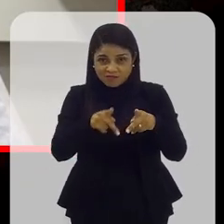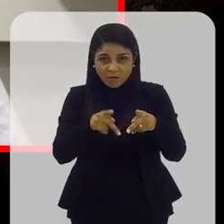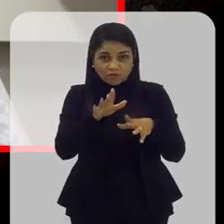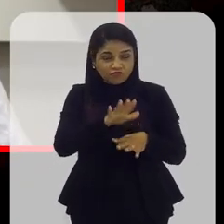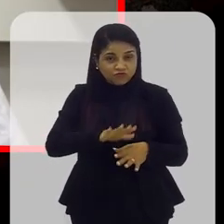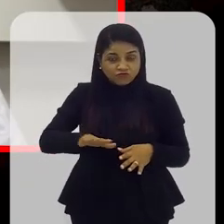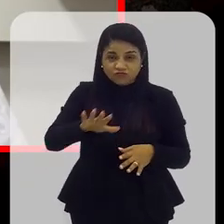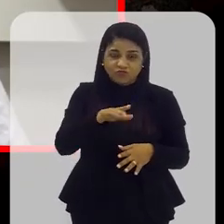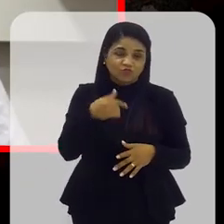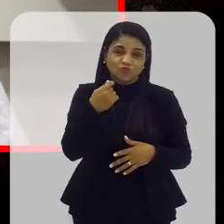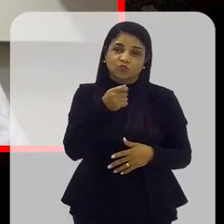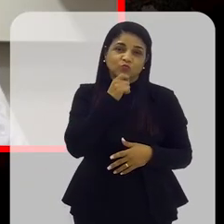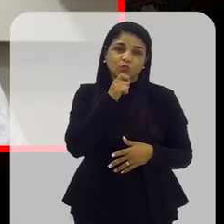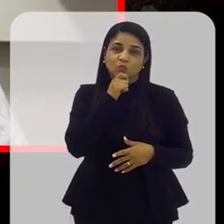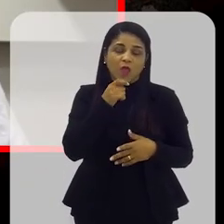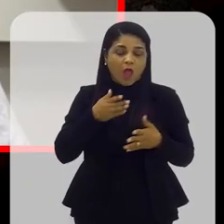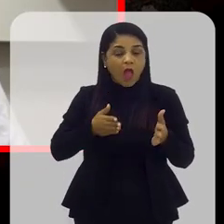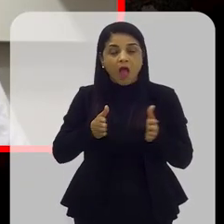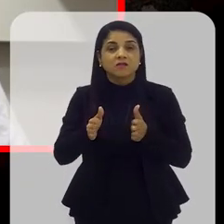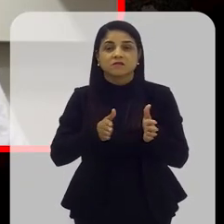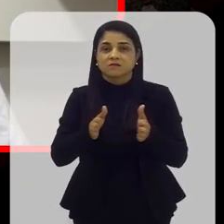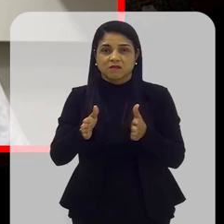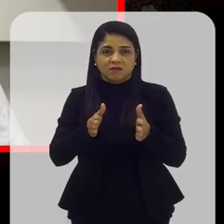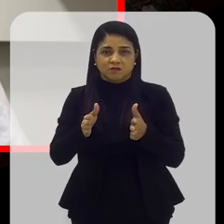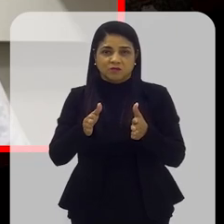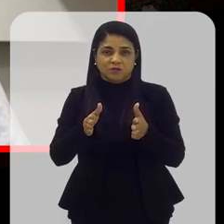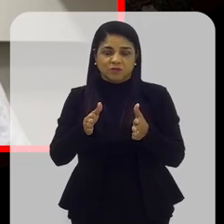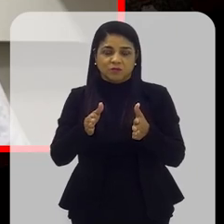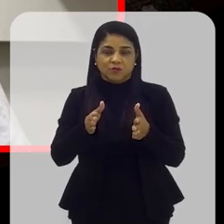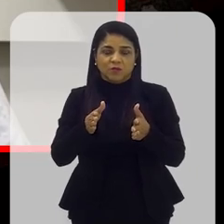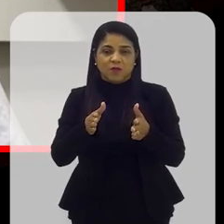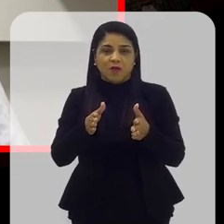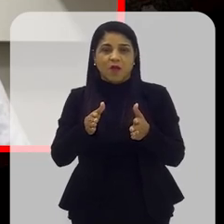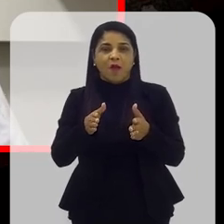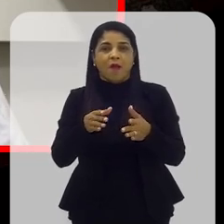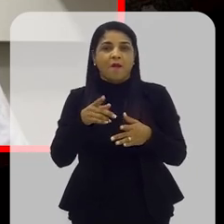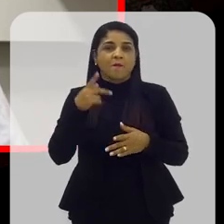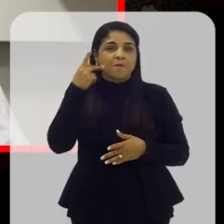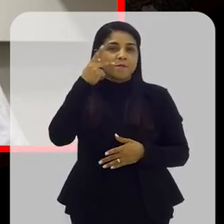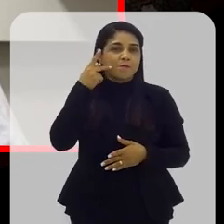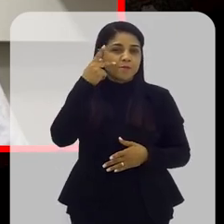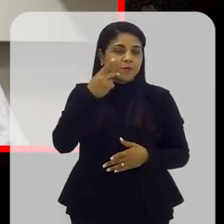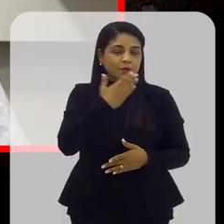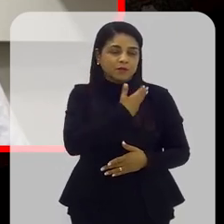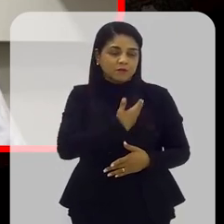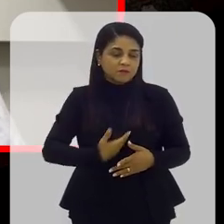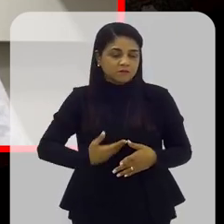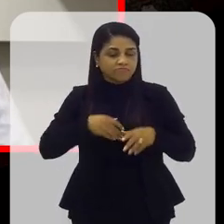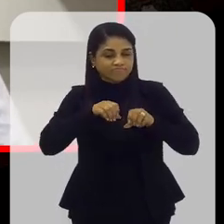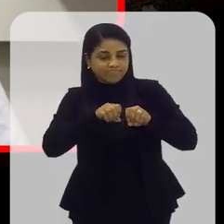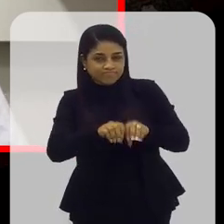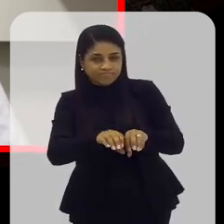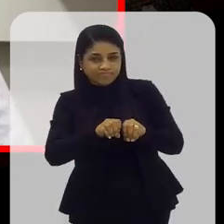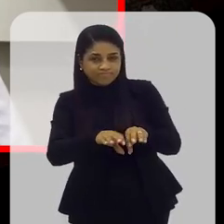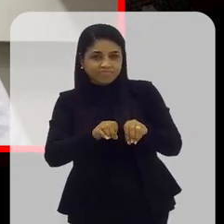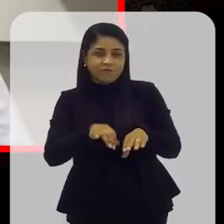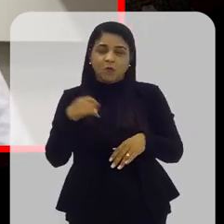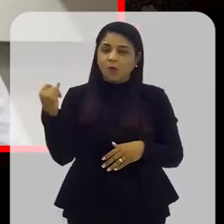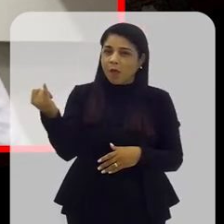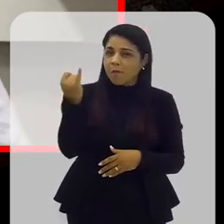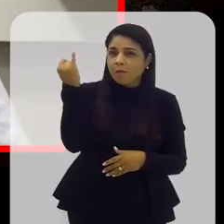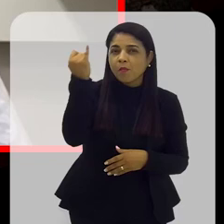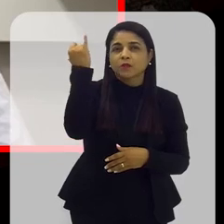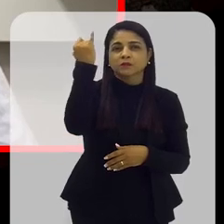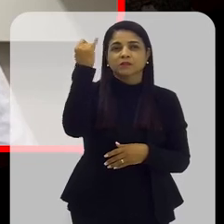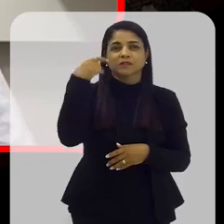um todo não tem acesso à prevenção, né? Não tem acesso a políticas que ensinam a importância